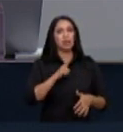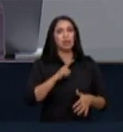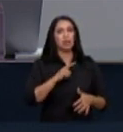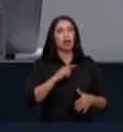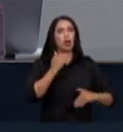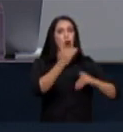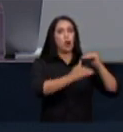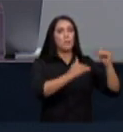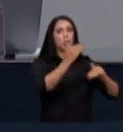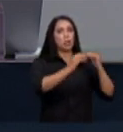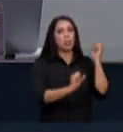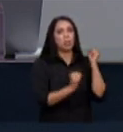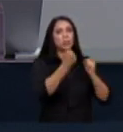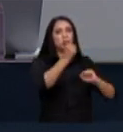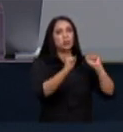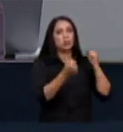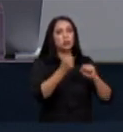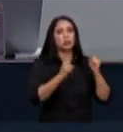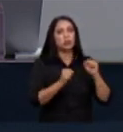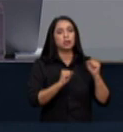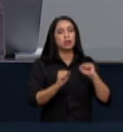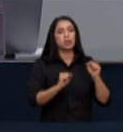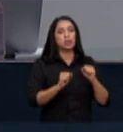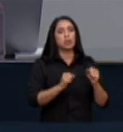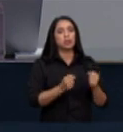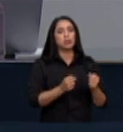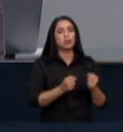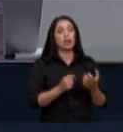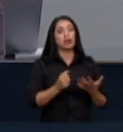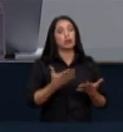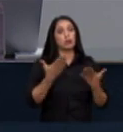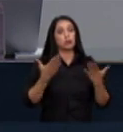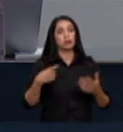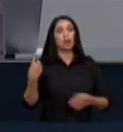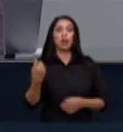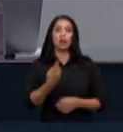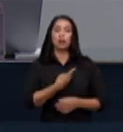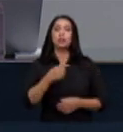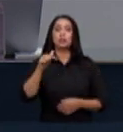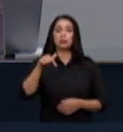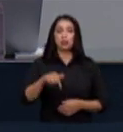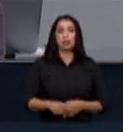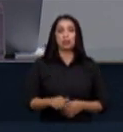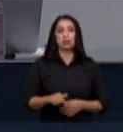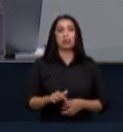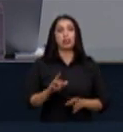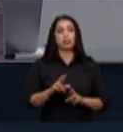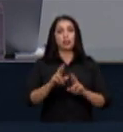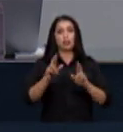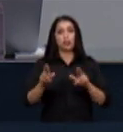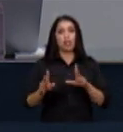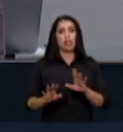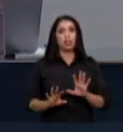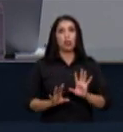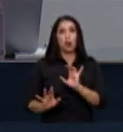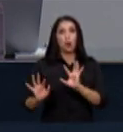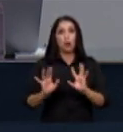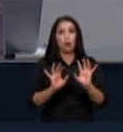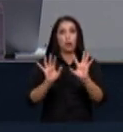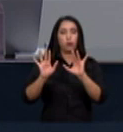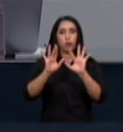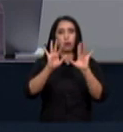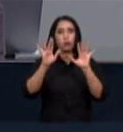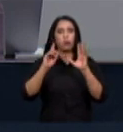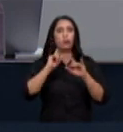progresso industrialização e consumo no nosso caso infelizmente tais emissões de